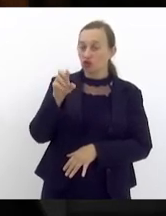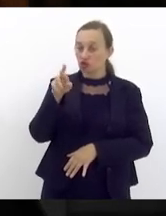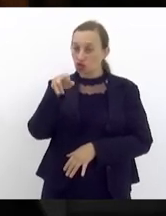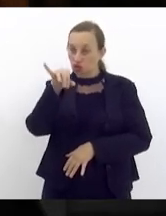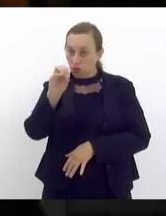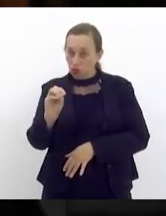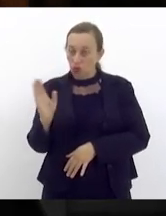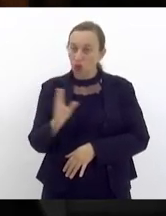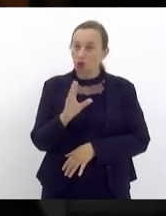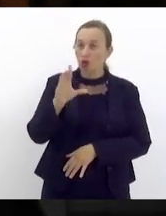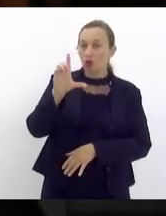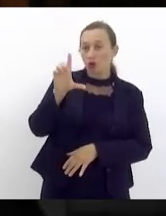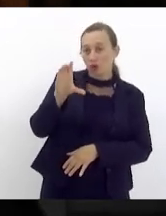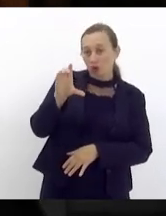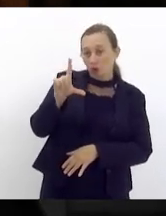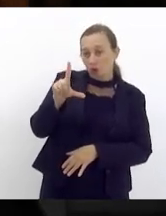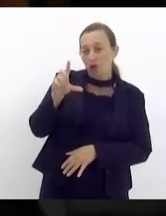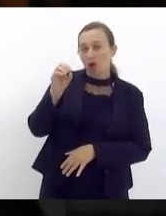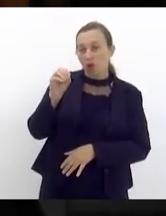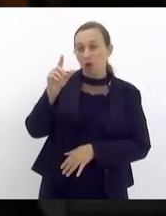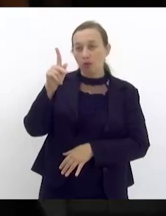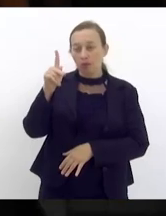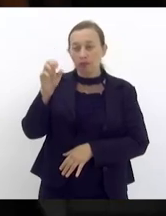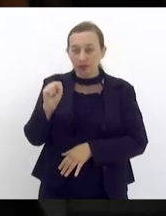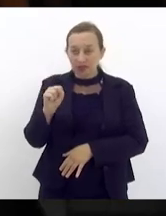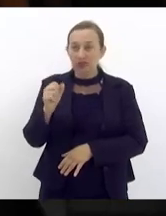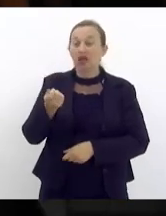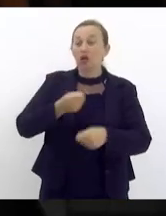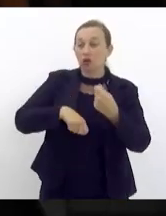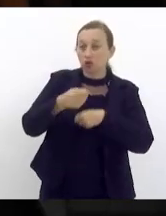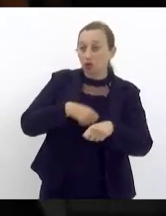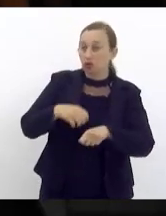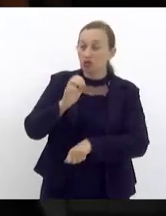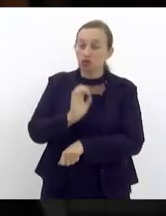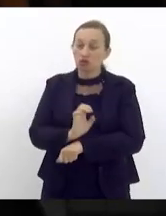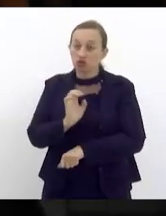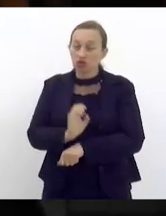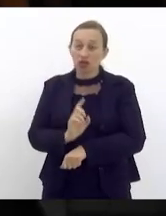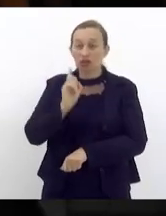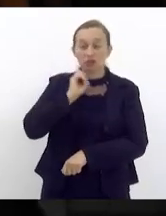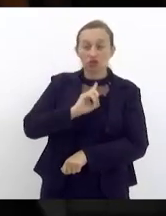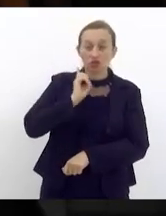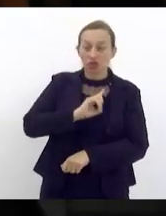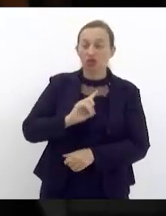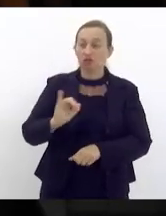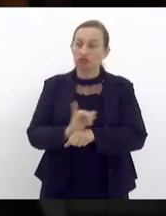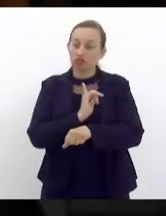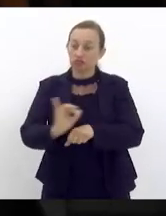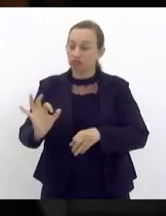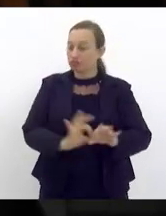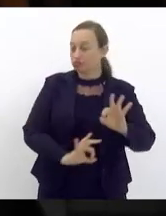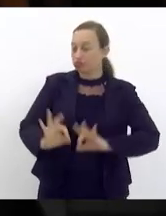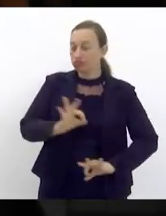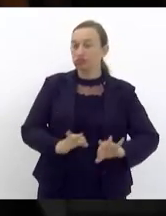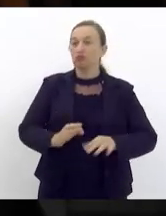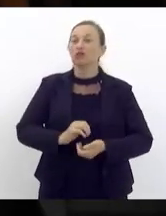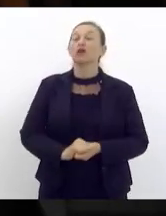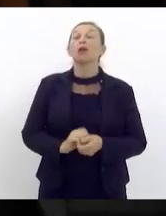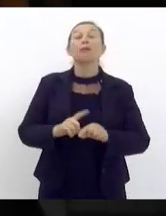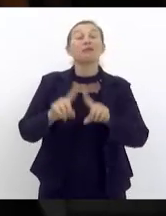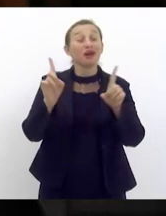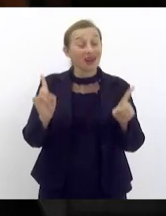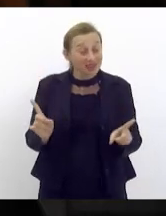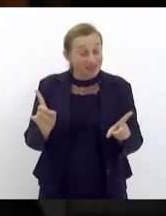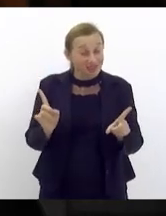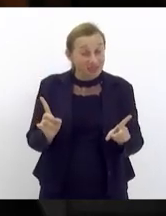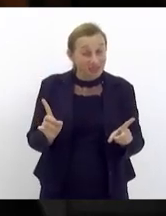economista importante lá do estado de Minas Gerais e fez um plano estratégico mas que